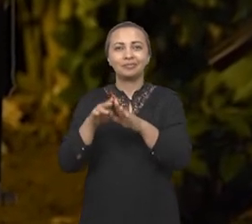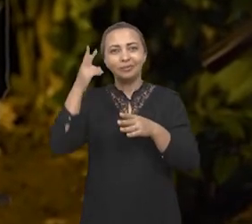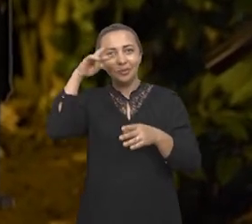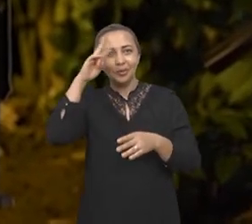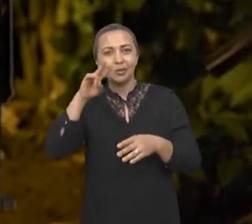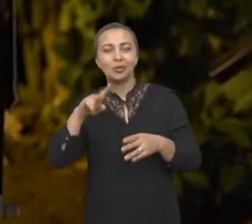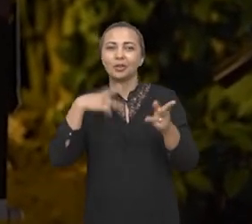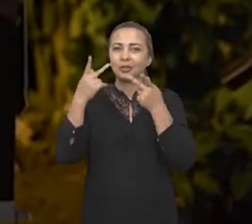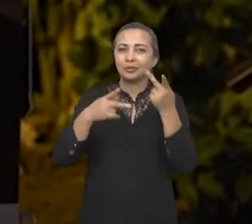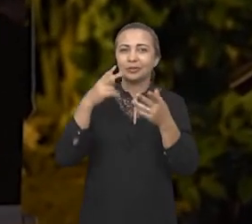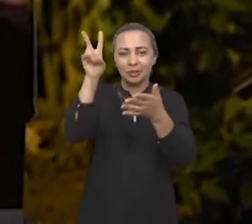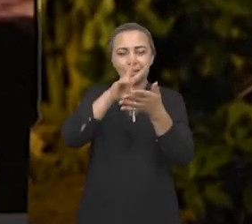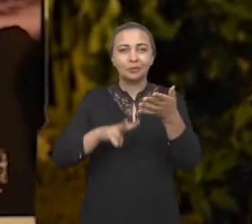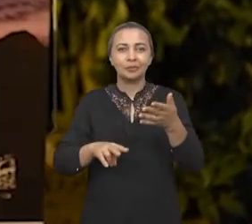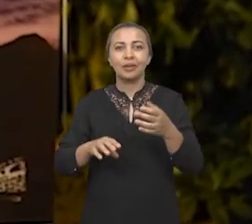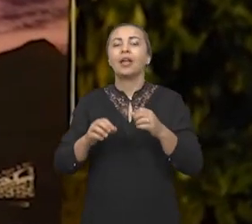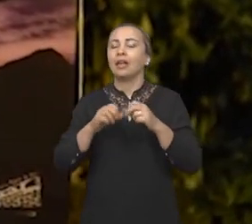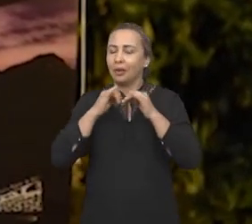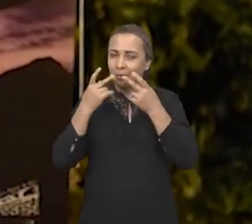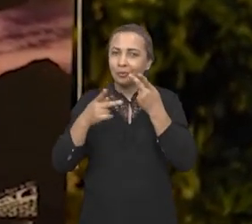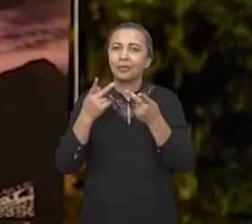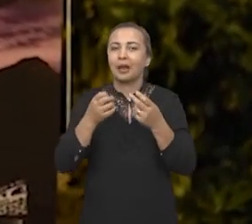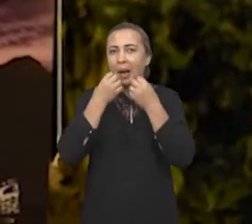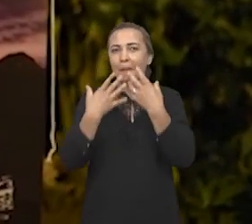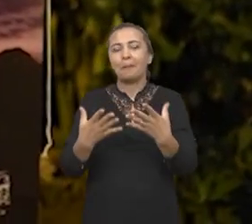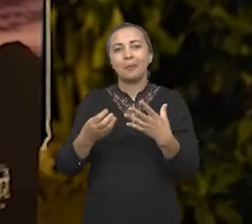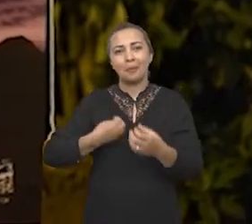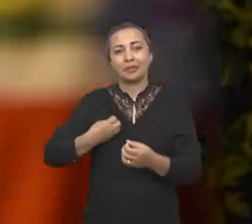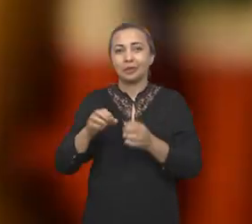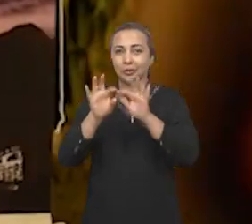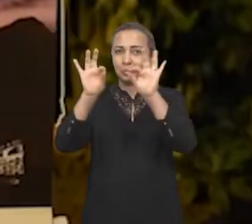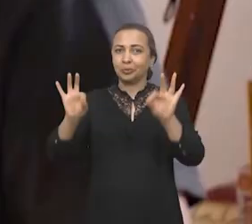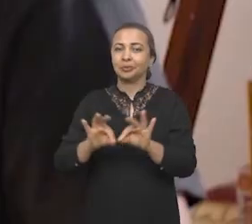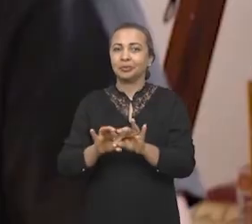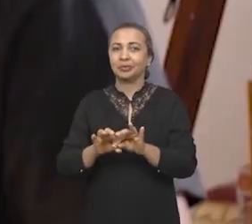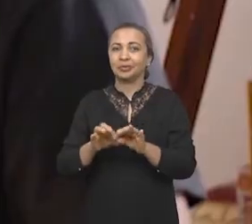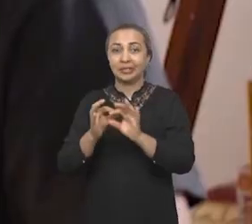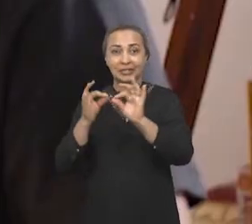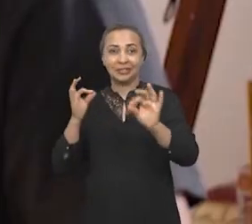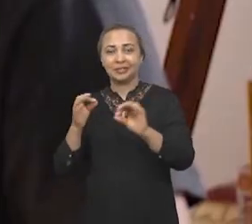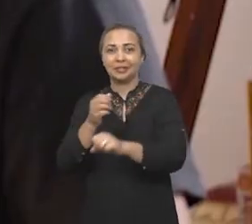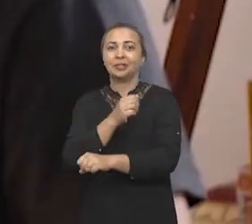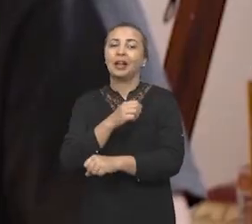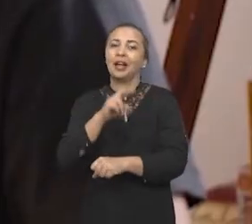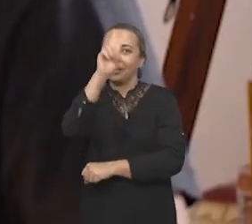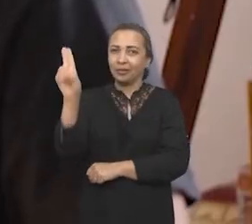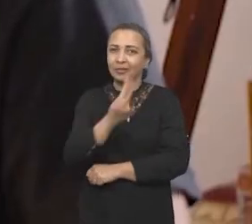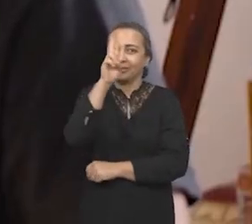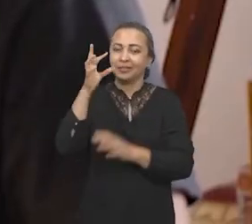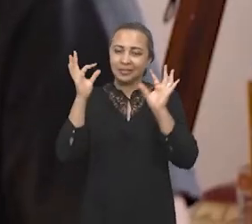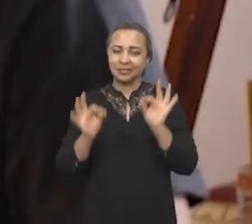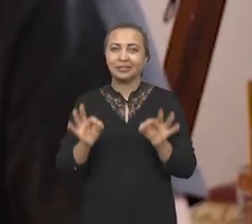Eu recomendo, independente da sua área, participar de algum projeto de extensão na universidade, porque, certamente,